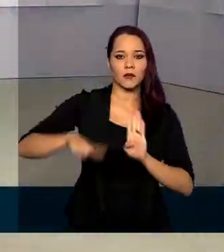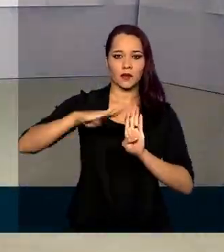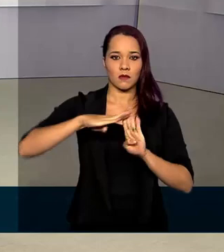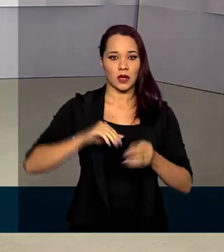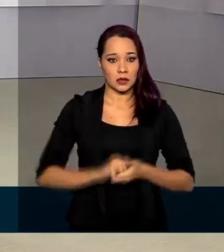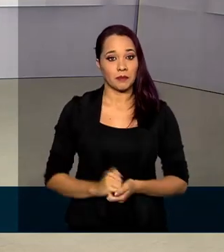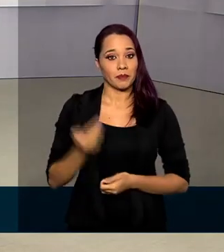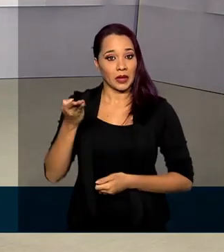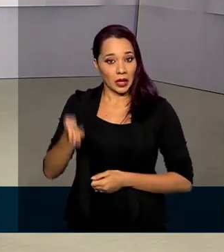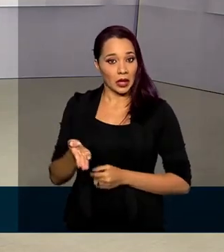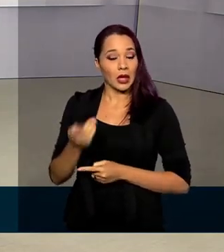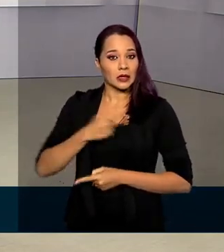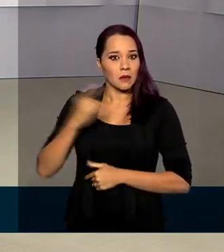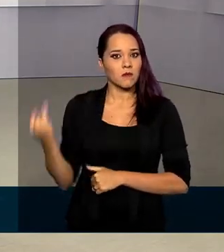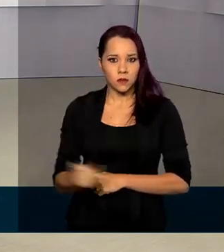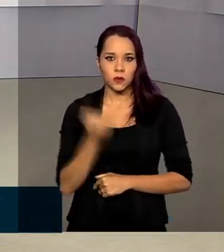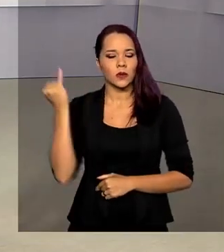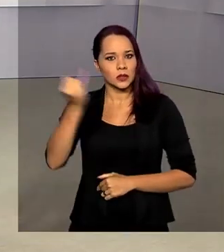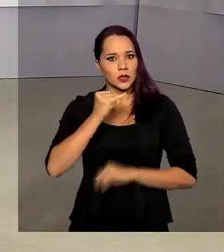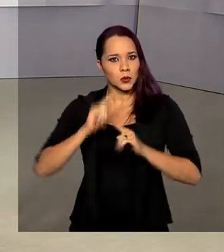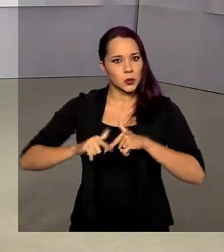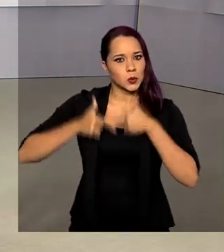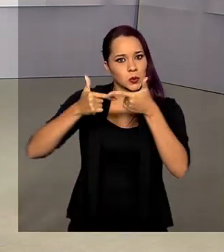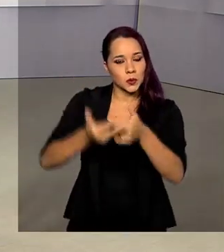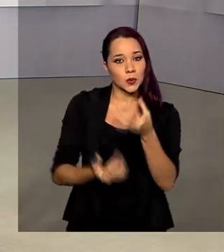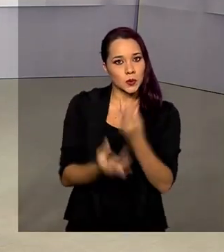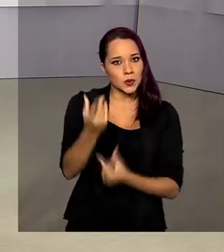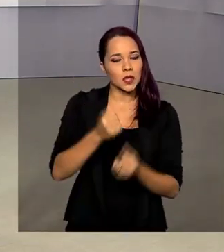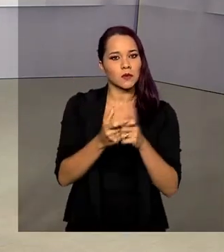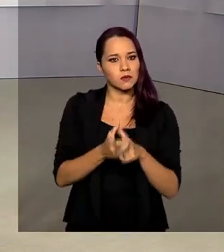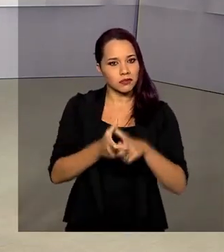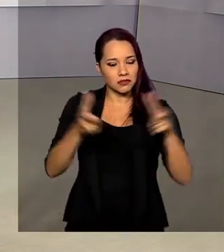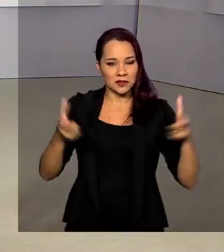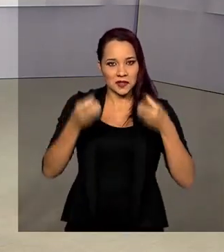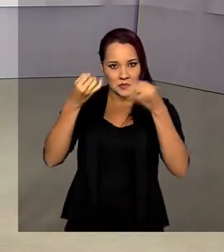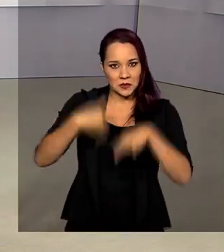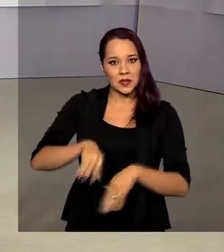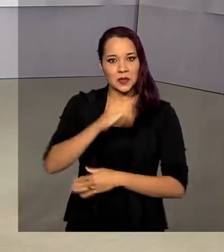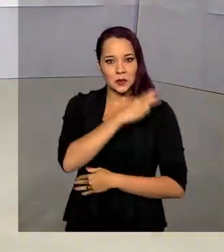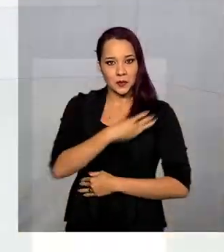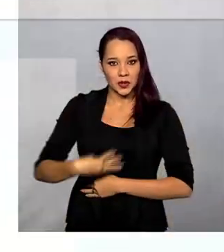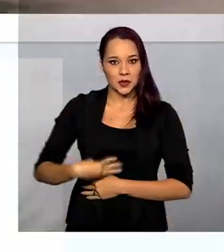E esse efetivo, fundamental no combate aos incêndios, aumentou, segundo o ministro.